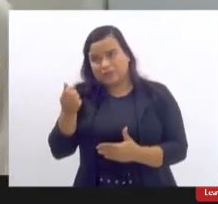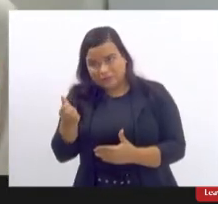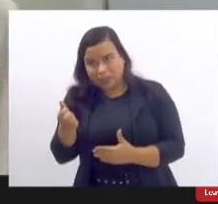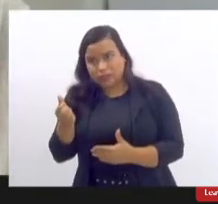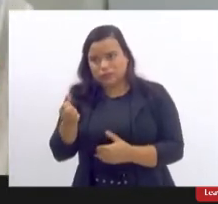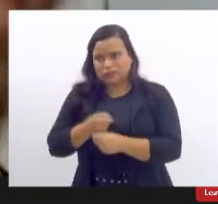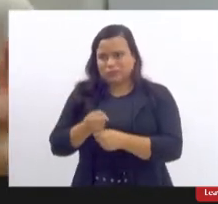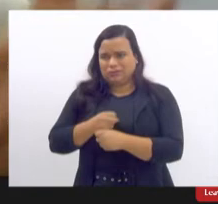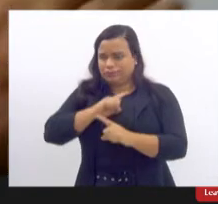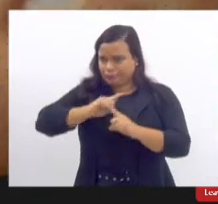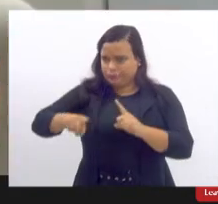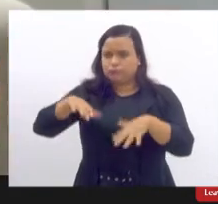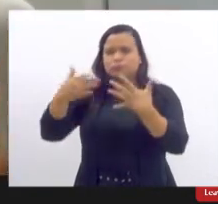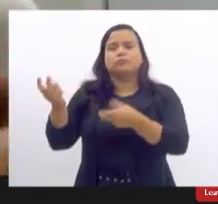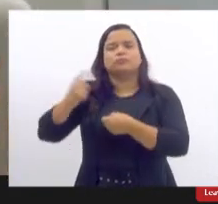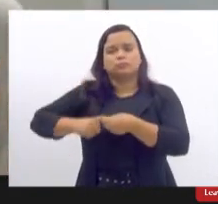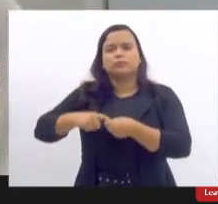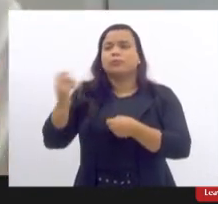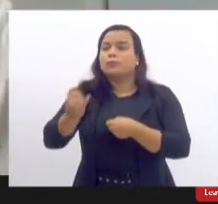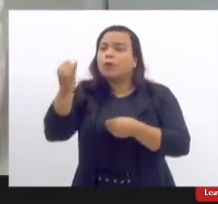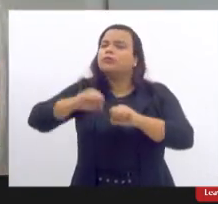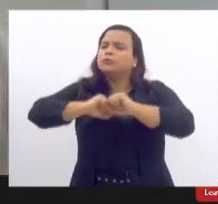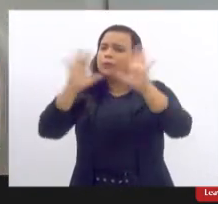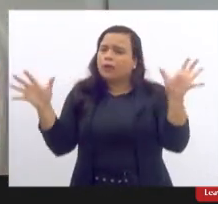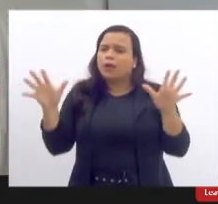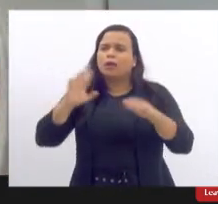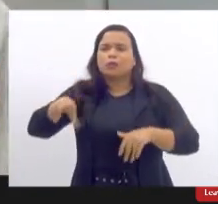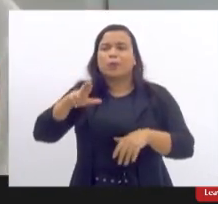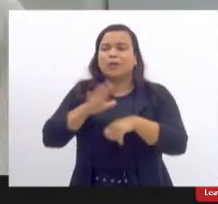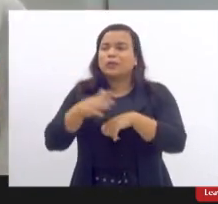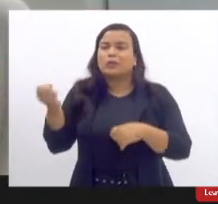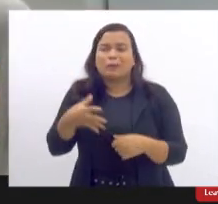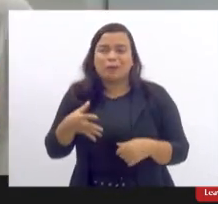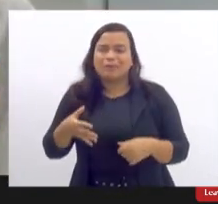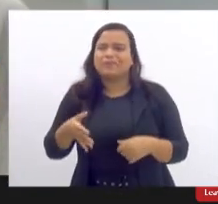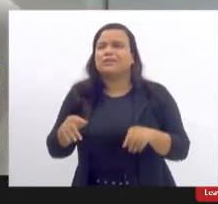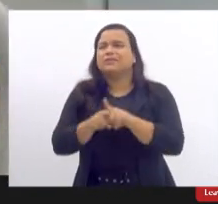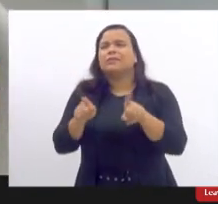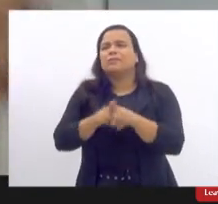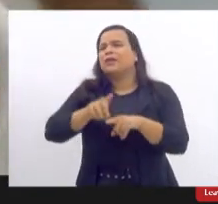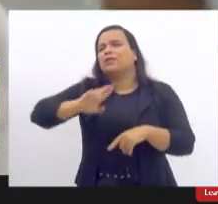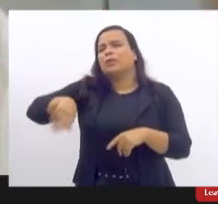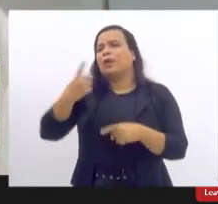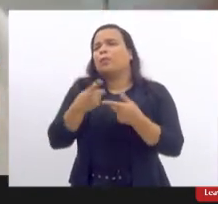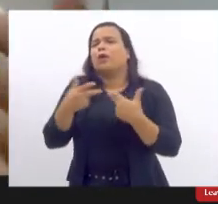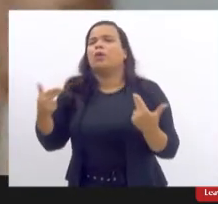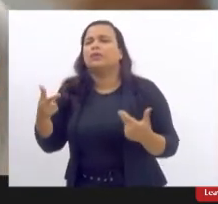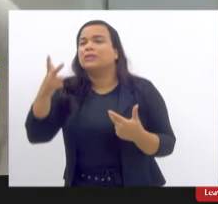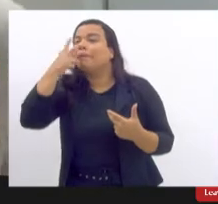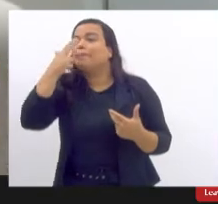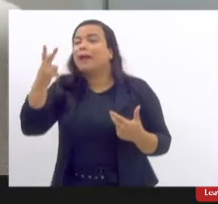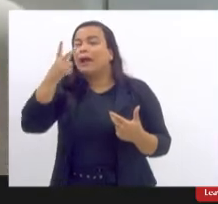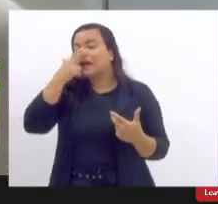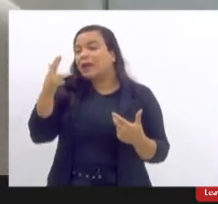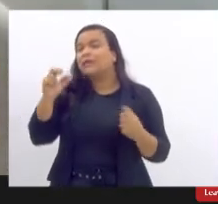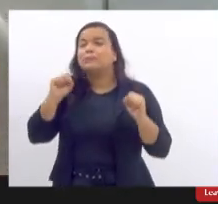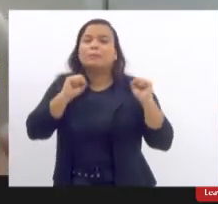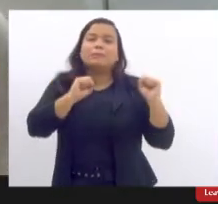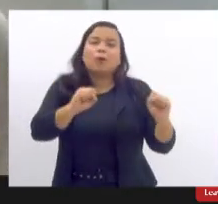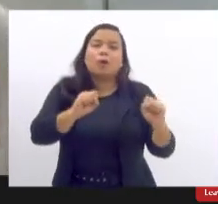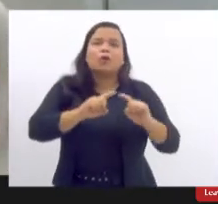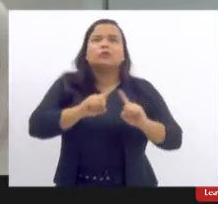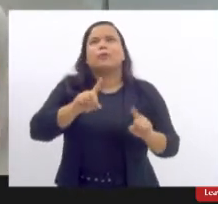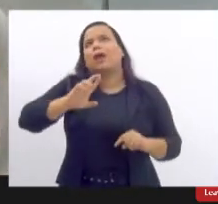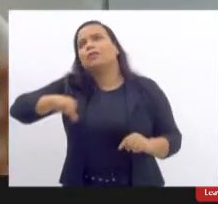isso deixar muito claro que a gente não está falando de uma doença recente e não está falando de algo que parece que pode ser mas talvez